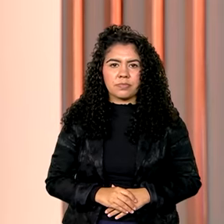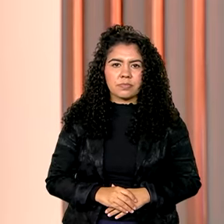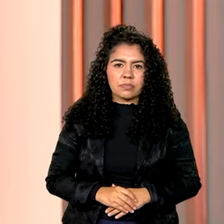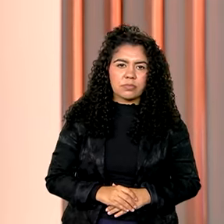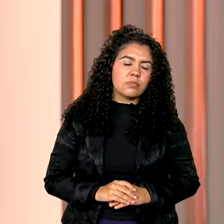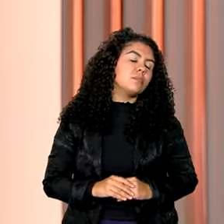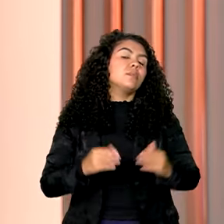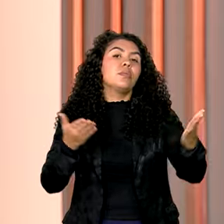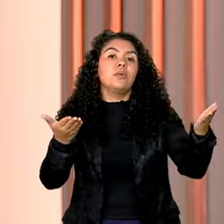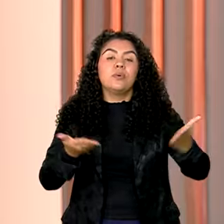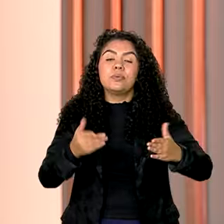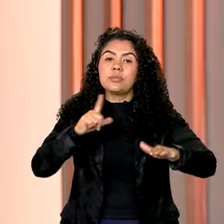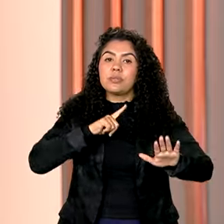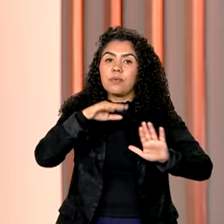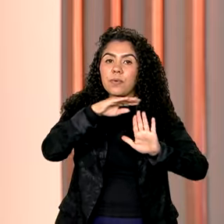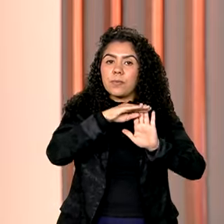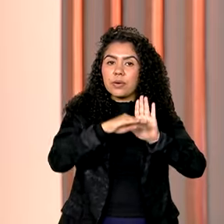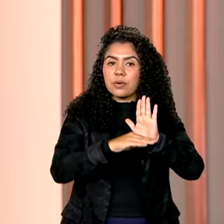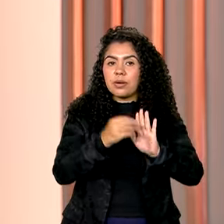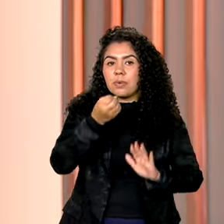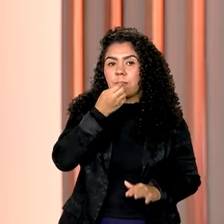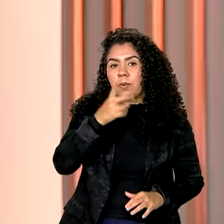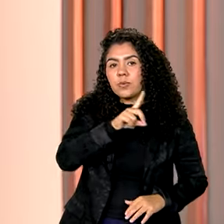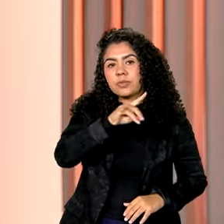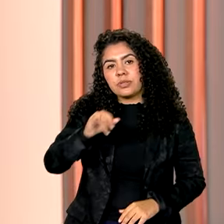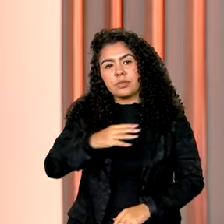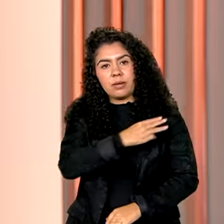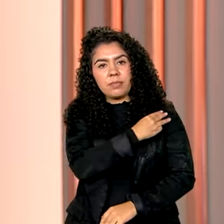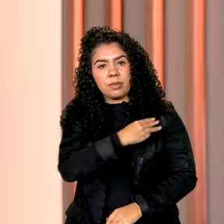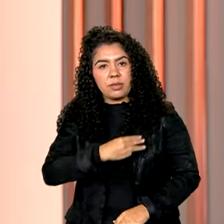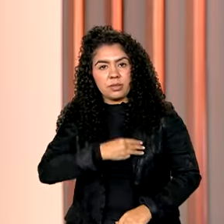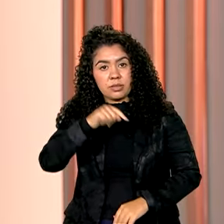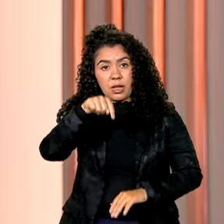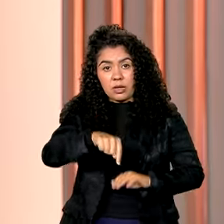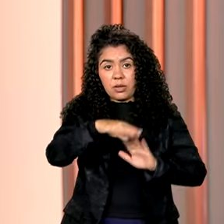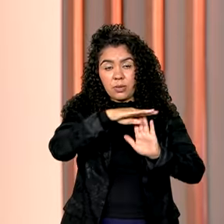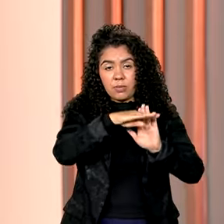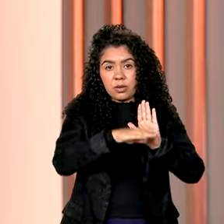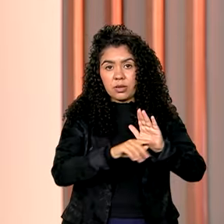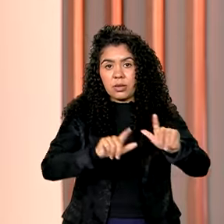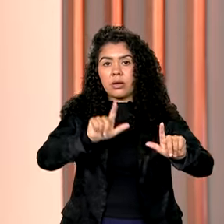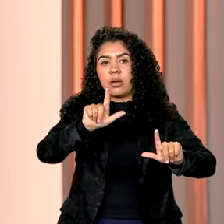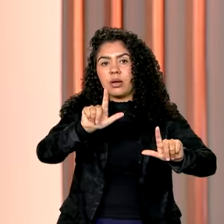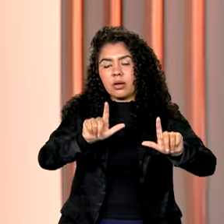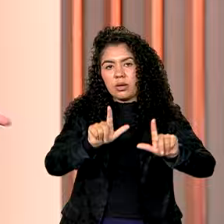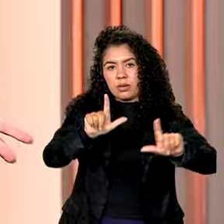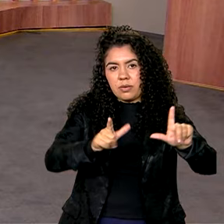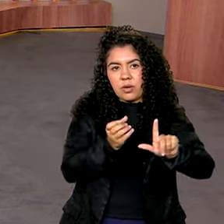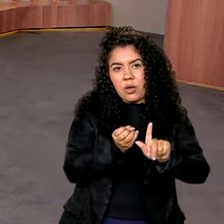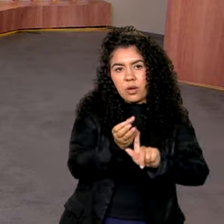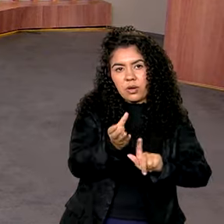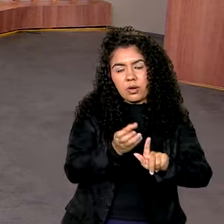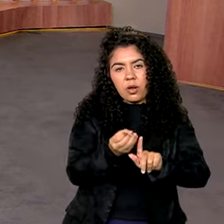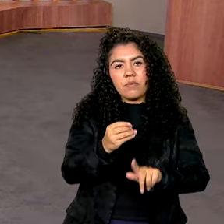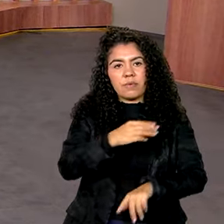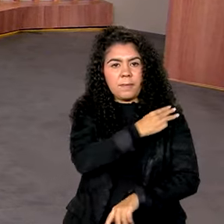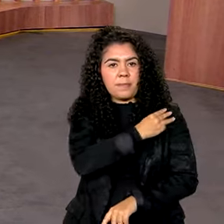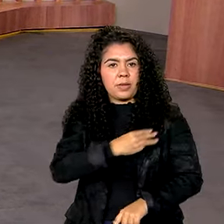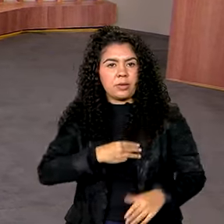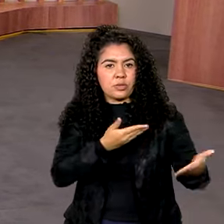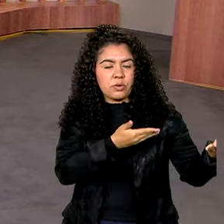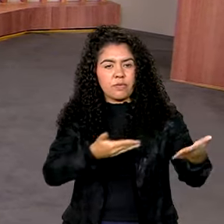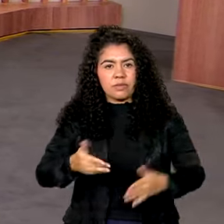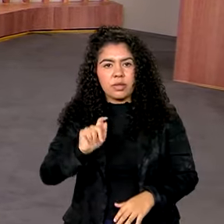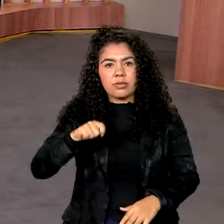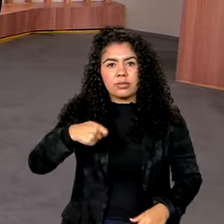E hoje teve Bom Dia Ministro aqui no Canal Gov com o Renan Filho dos Transportes. Karine Mello comandou o programa, está aqui